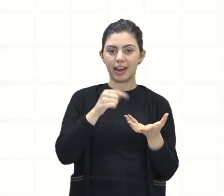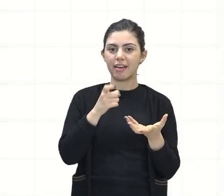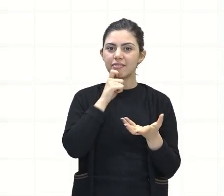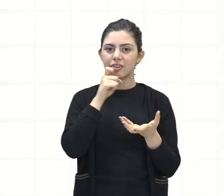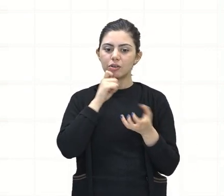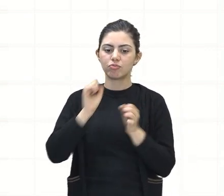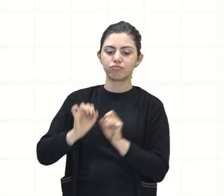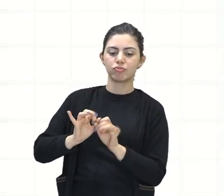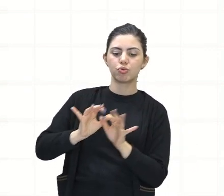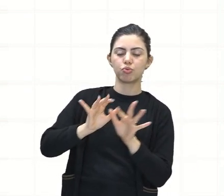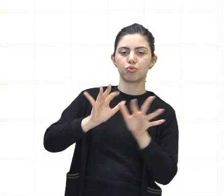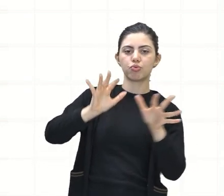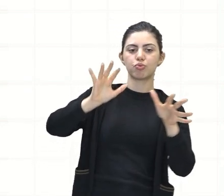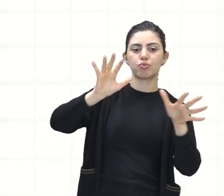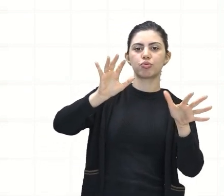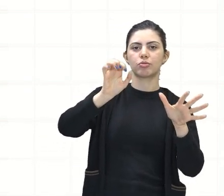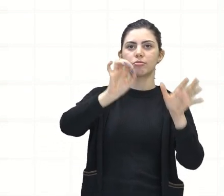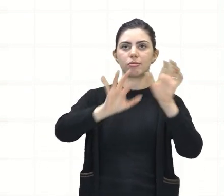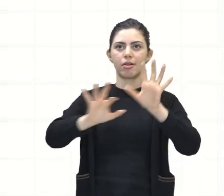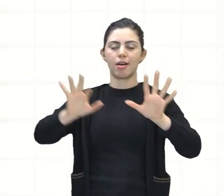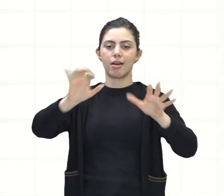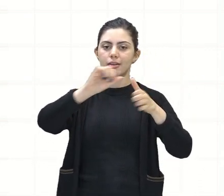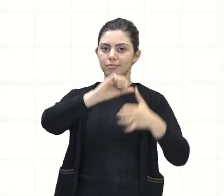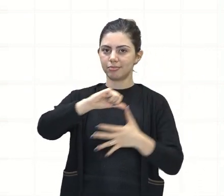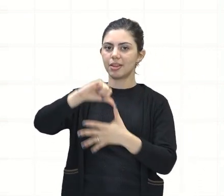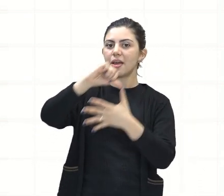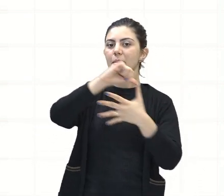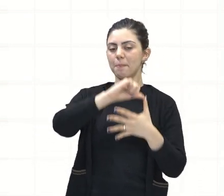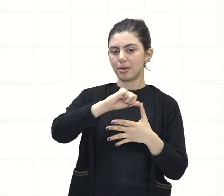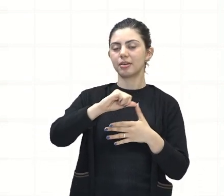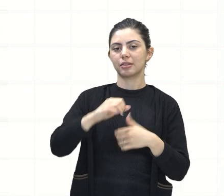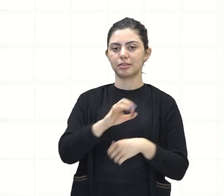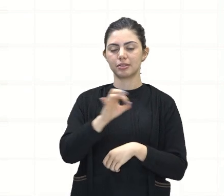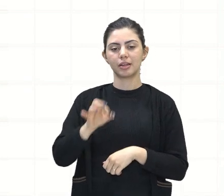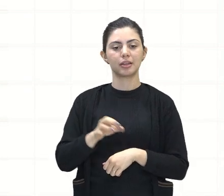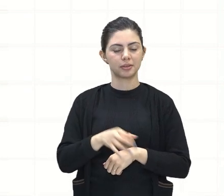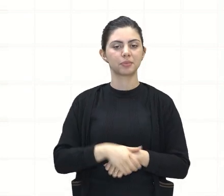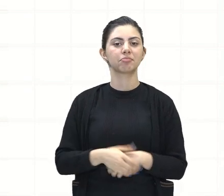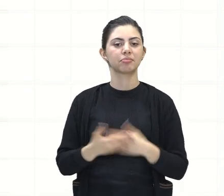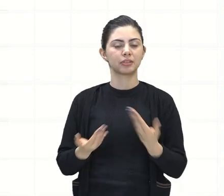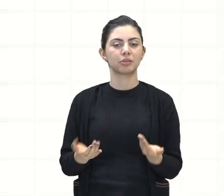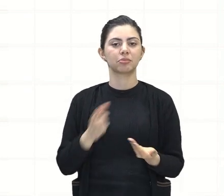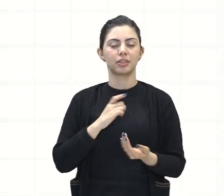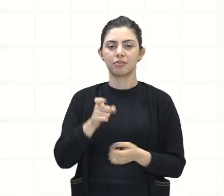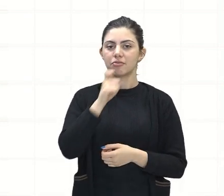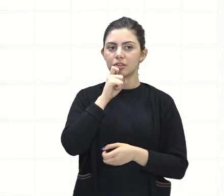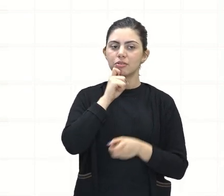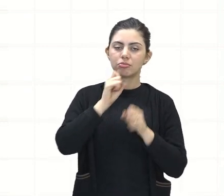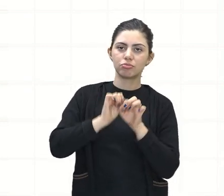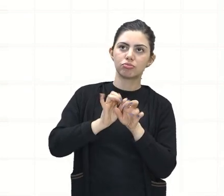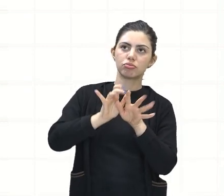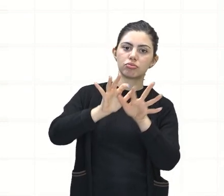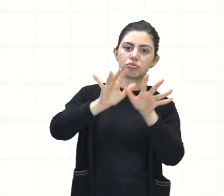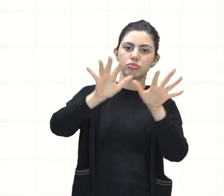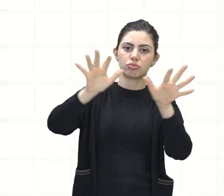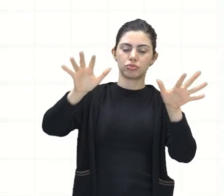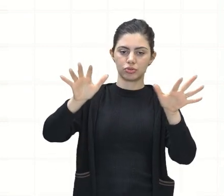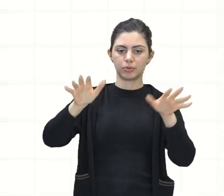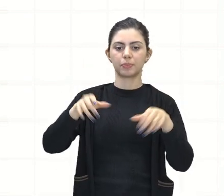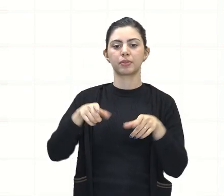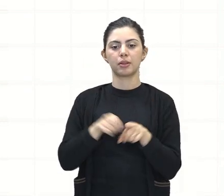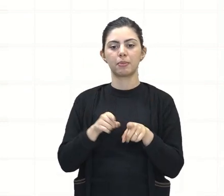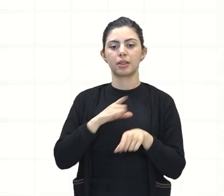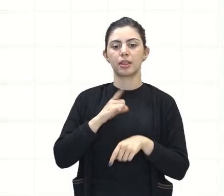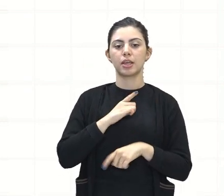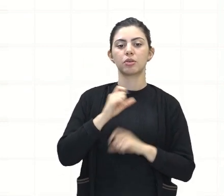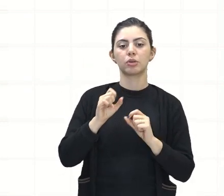as regiões do sul e central do continente sul-americano e também das regiões sul, sudeste e centro-oeste até